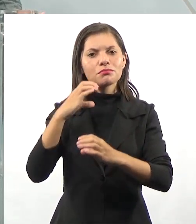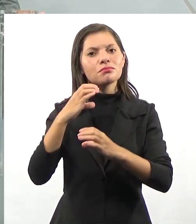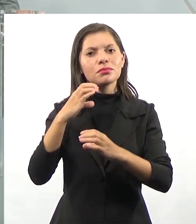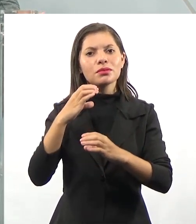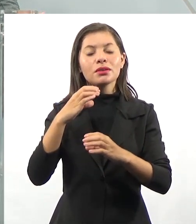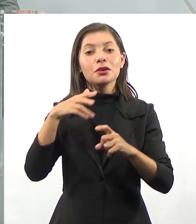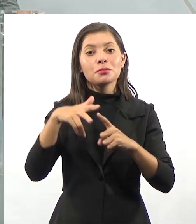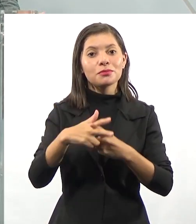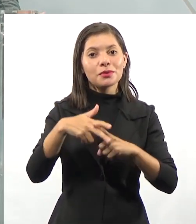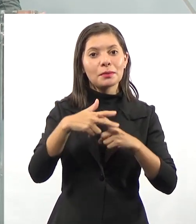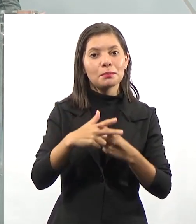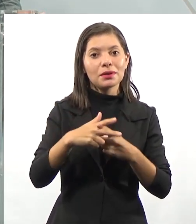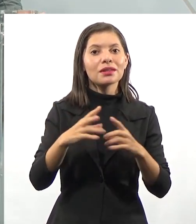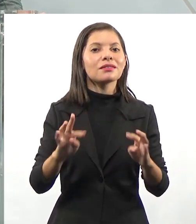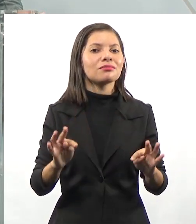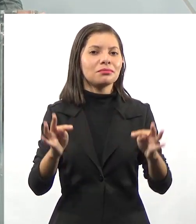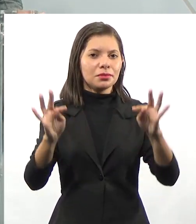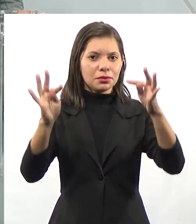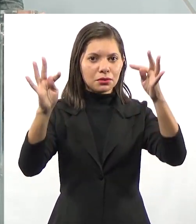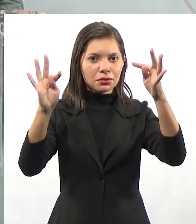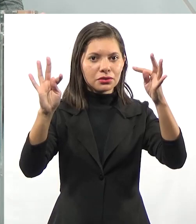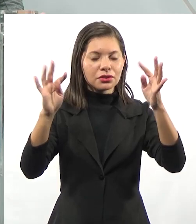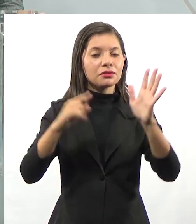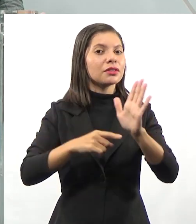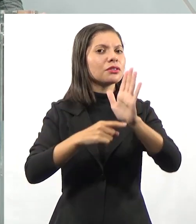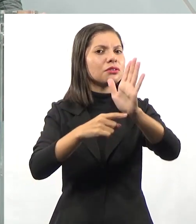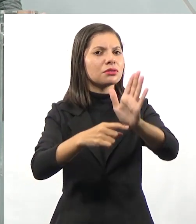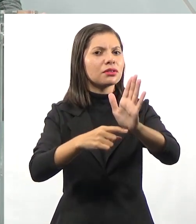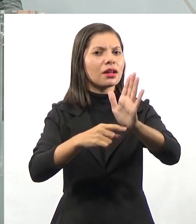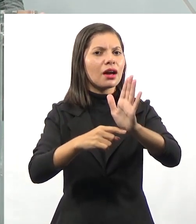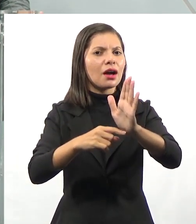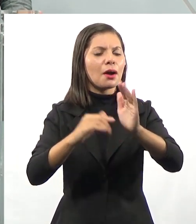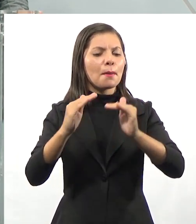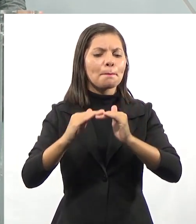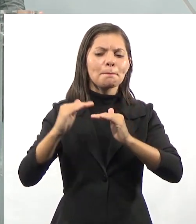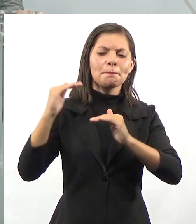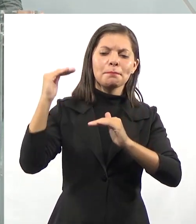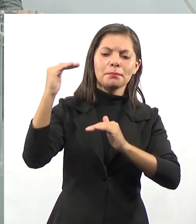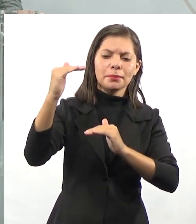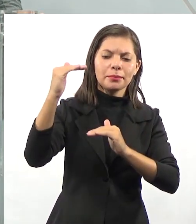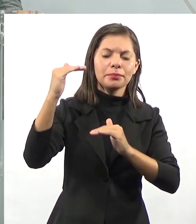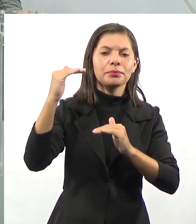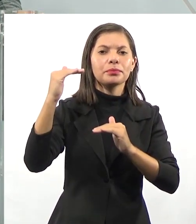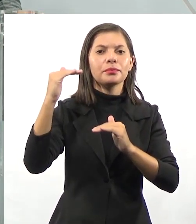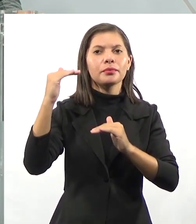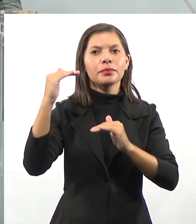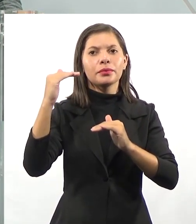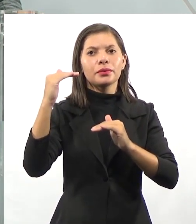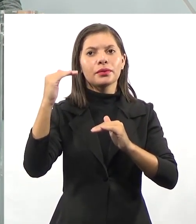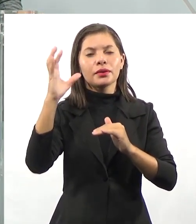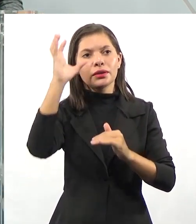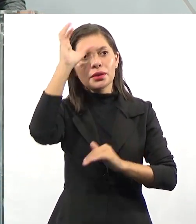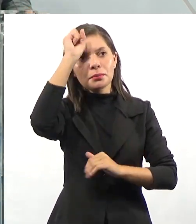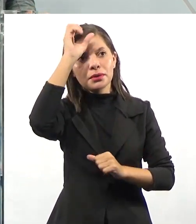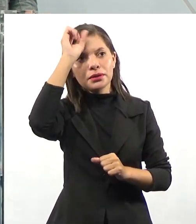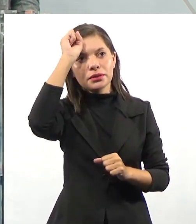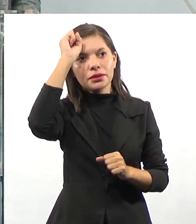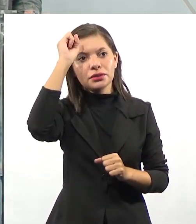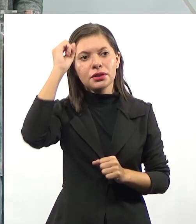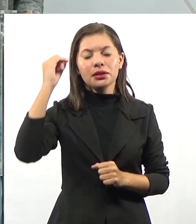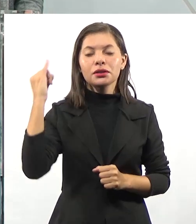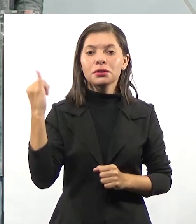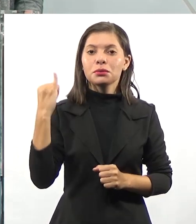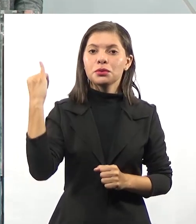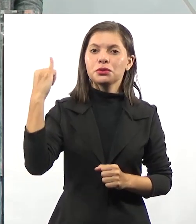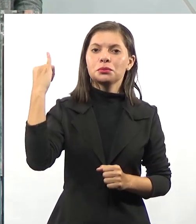tecnológica que vai permitir o avanço educacional, a melhora do processo de aprendizagem. Então a ênfase